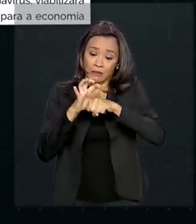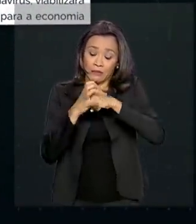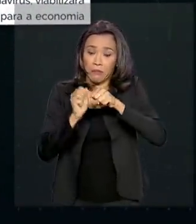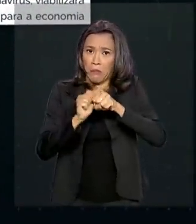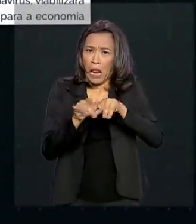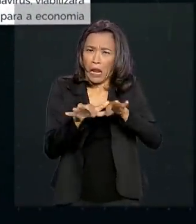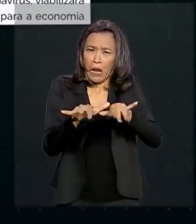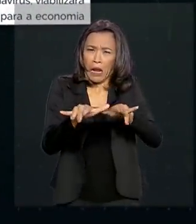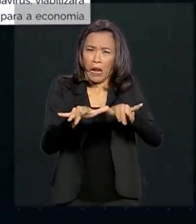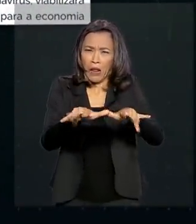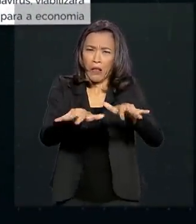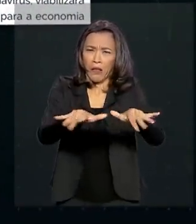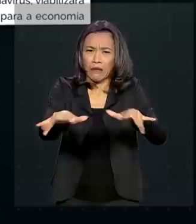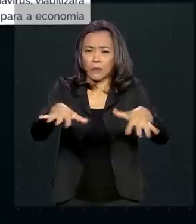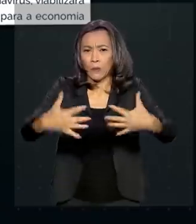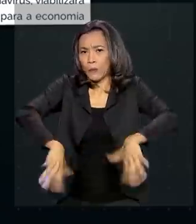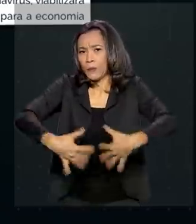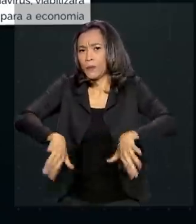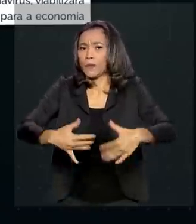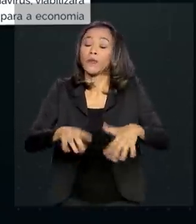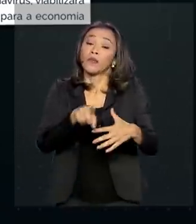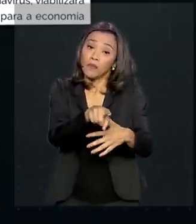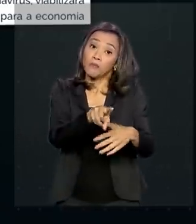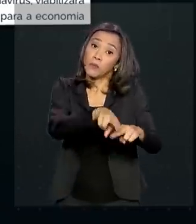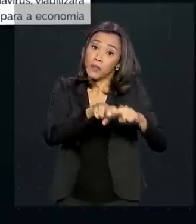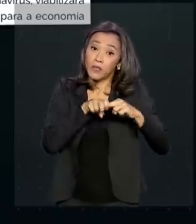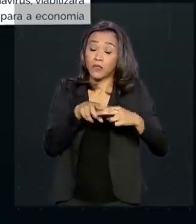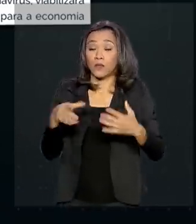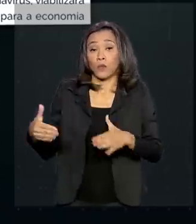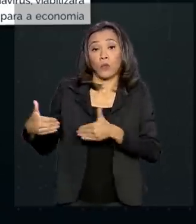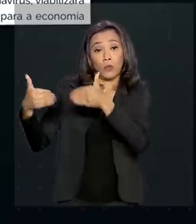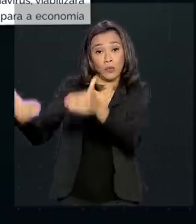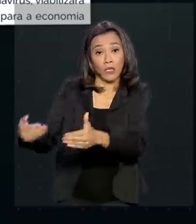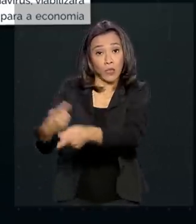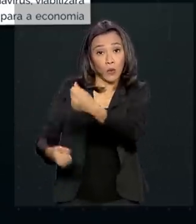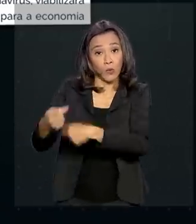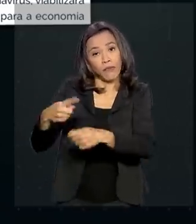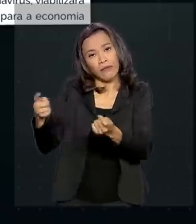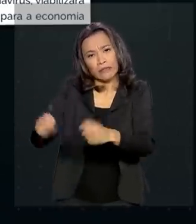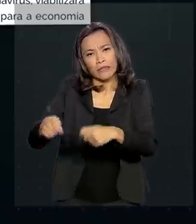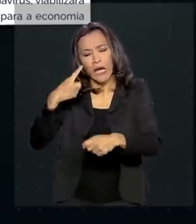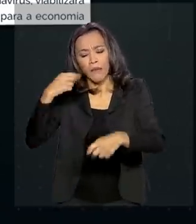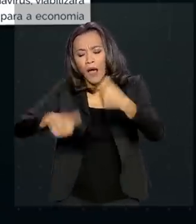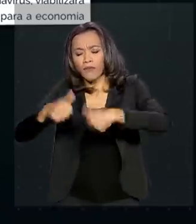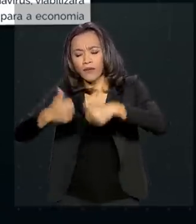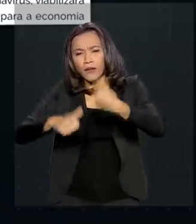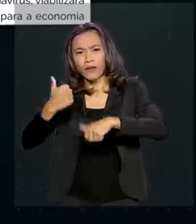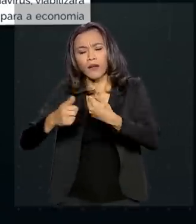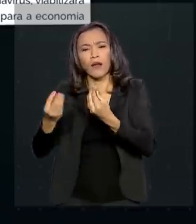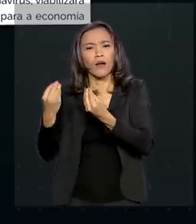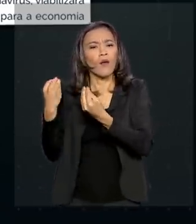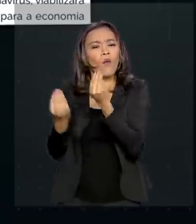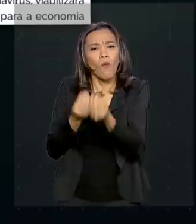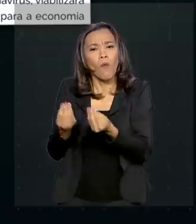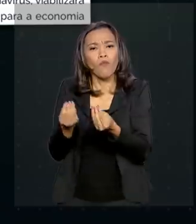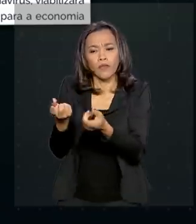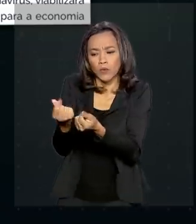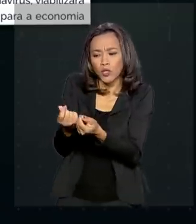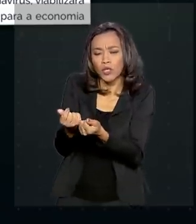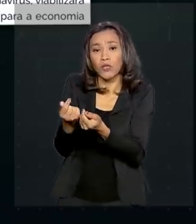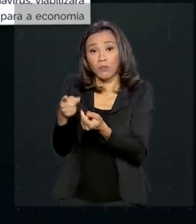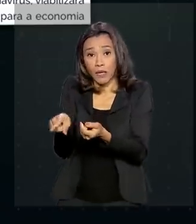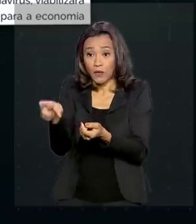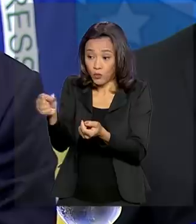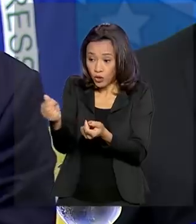o Ministério da Economia poderá reavaliar a meta de resultado primário de 2020 e investir mais recursos em